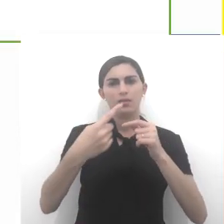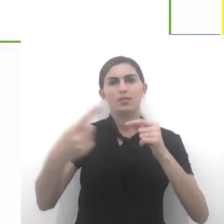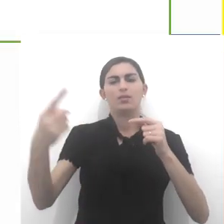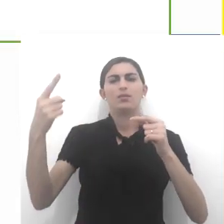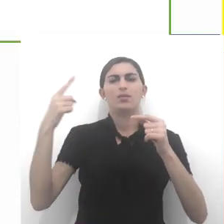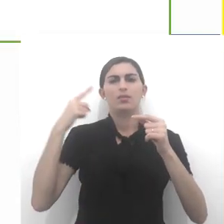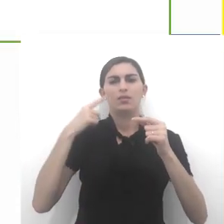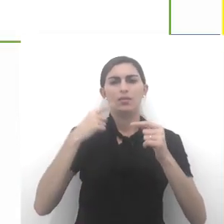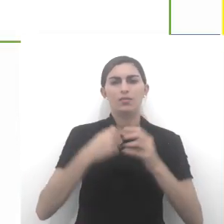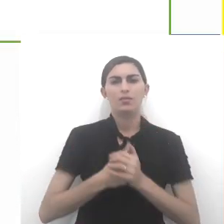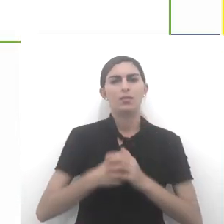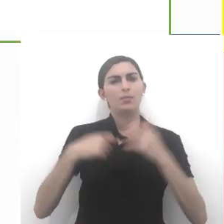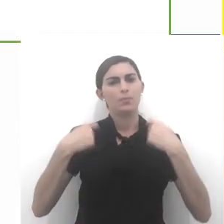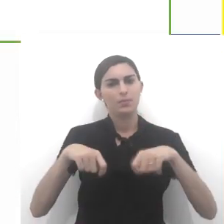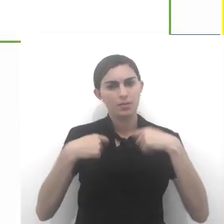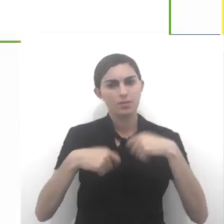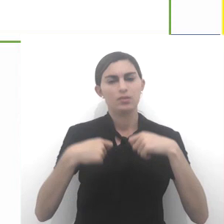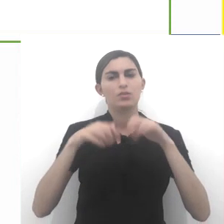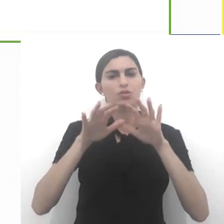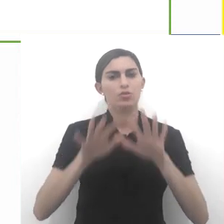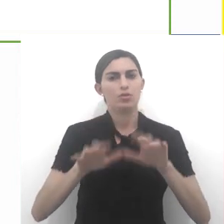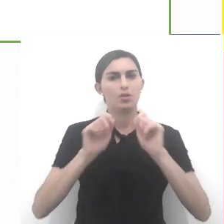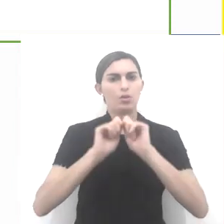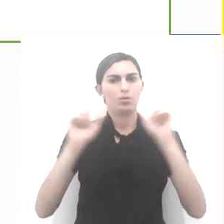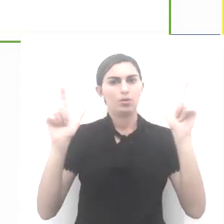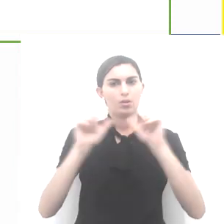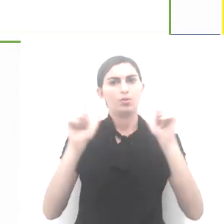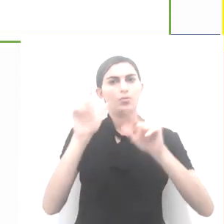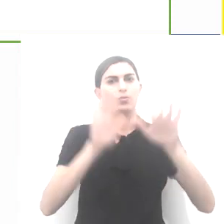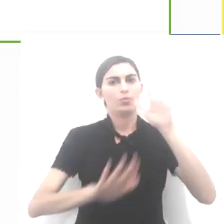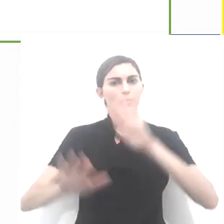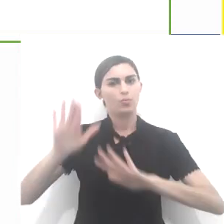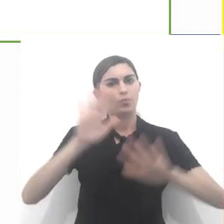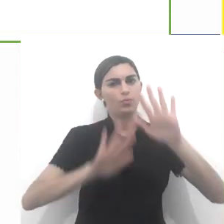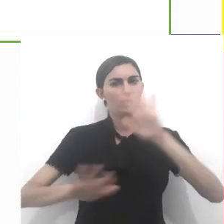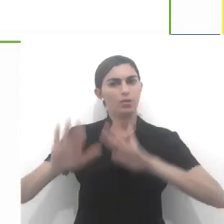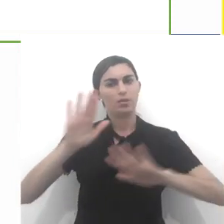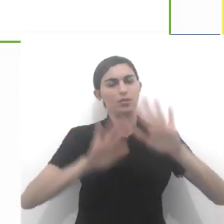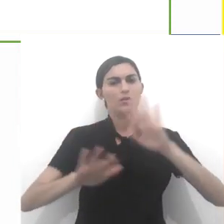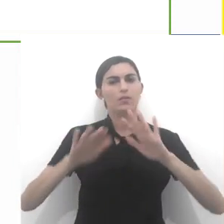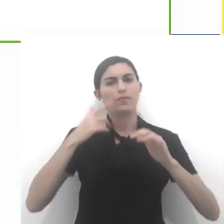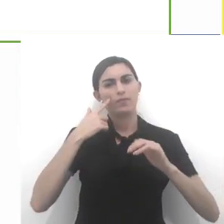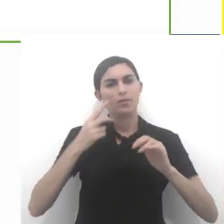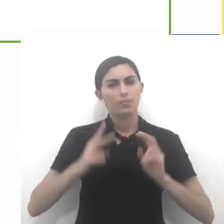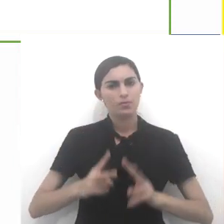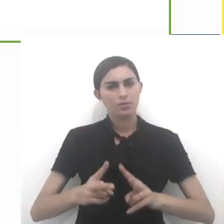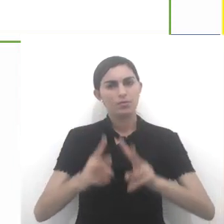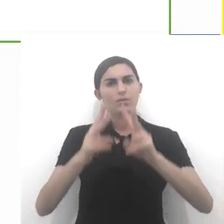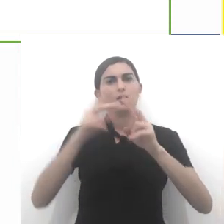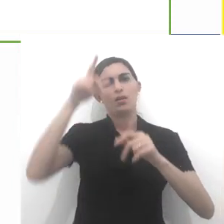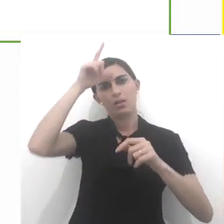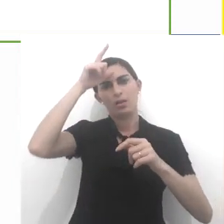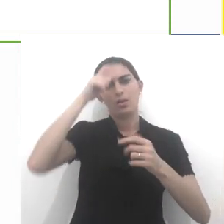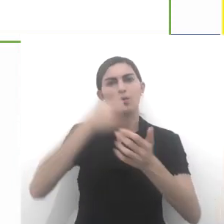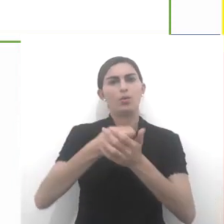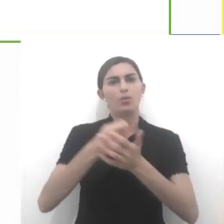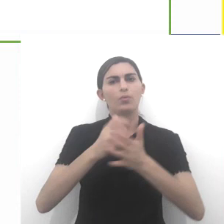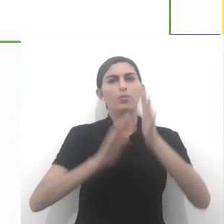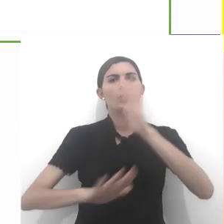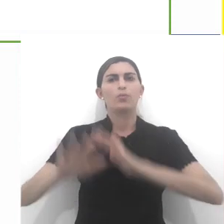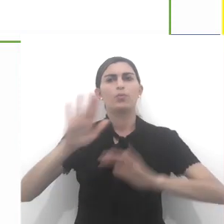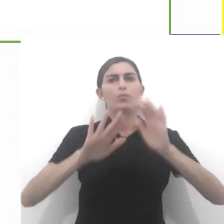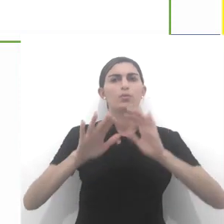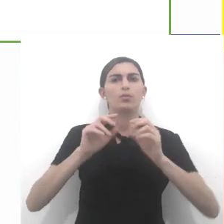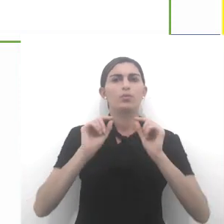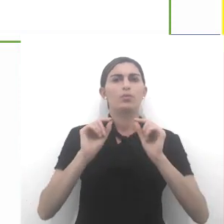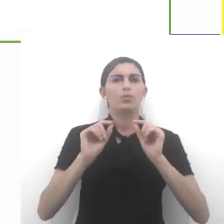em todas as culturas, precisa estar atento ao cuidado com. Vamos lá. Vamos elencar. O líder deve ter